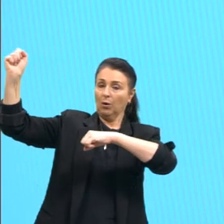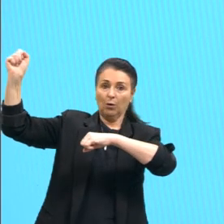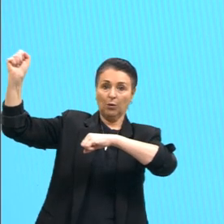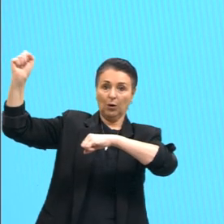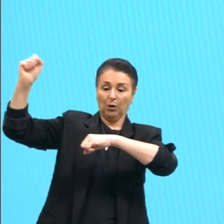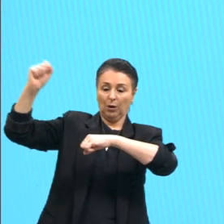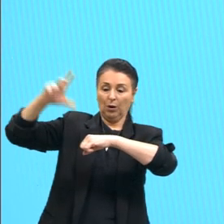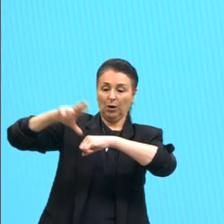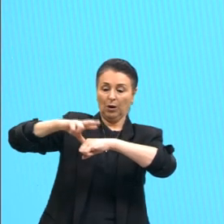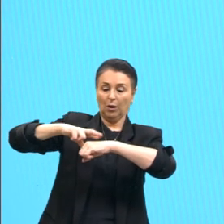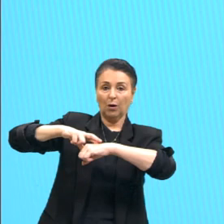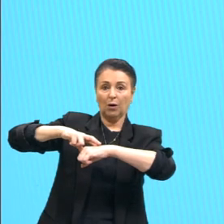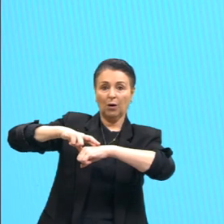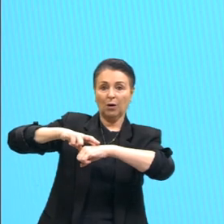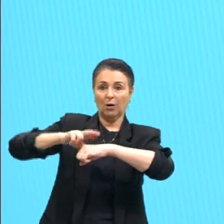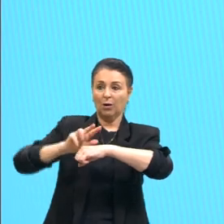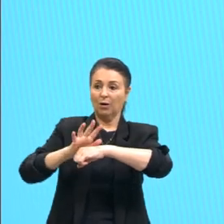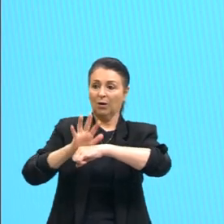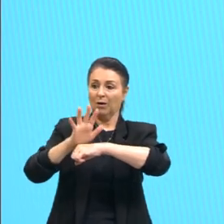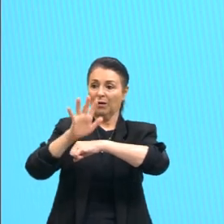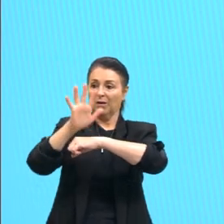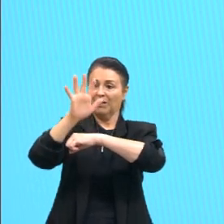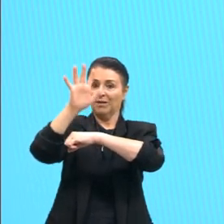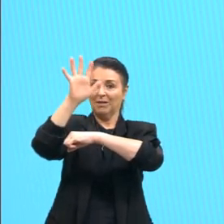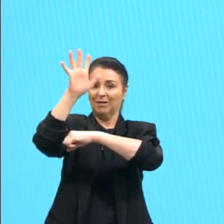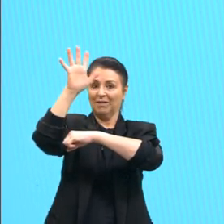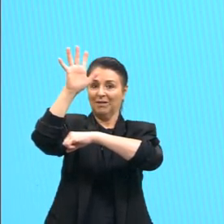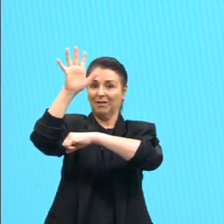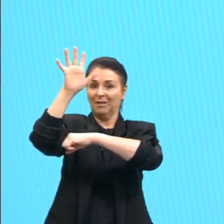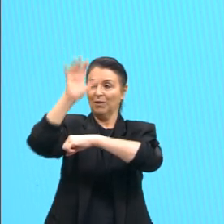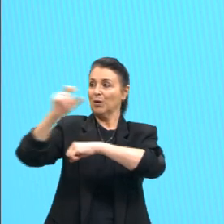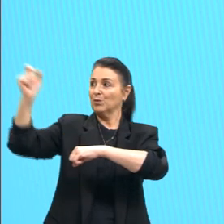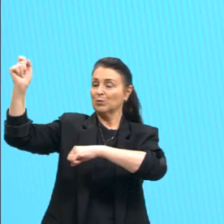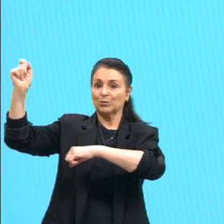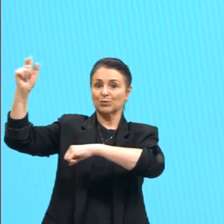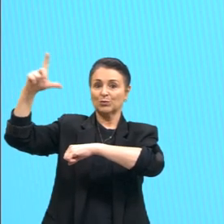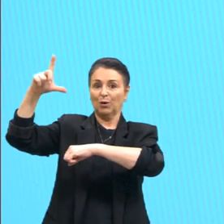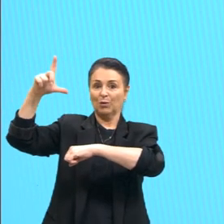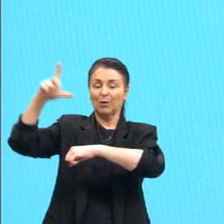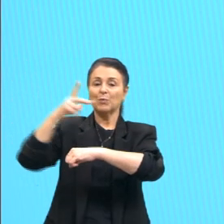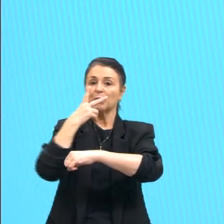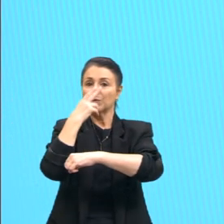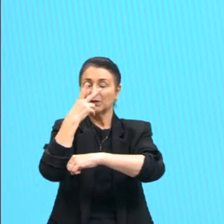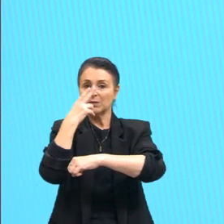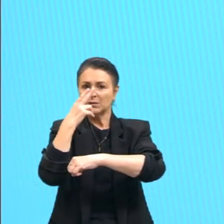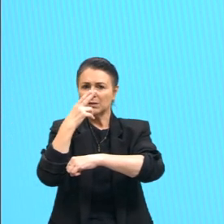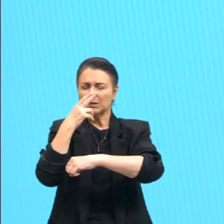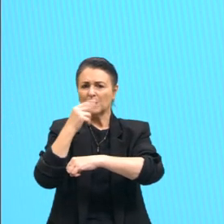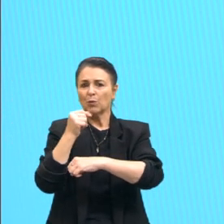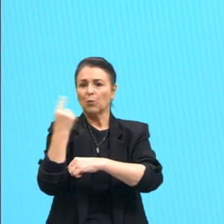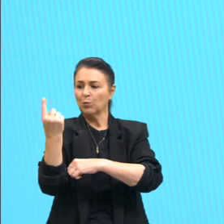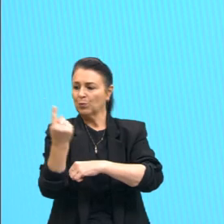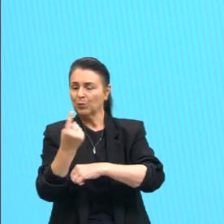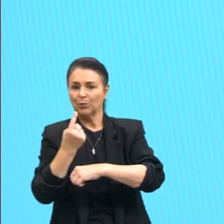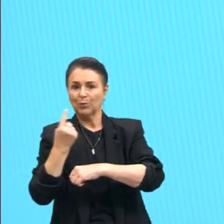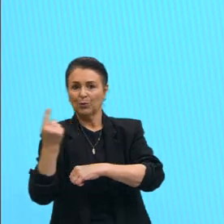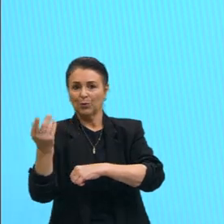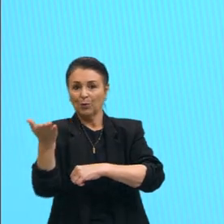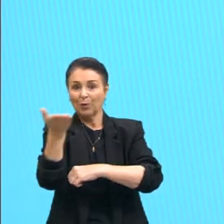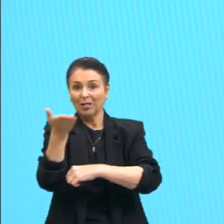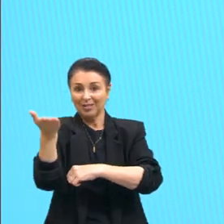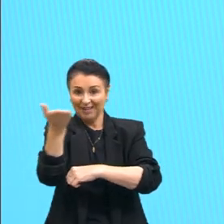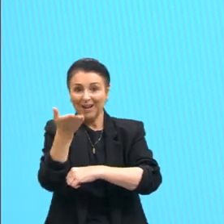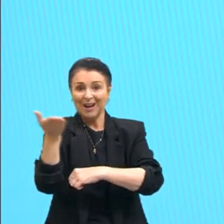outro tipo de onda, uma onda de calor, tá, gurizada? A onda do sol, por exemplo, é muito parecida com a micro-onda, certo, do teu